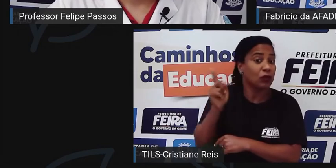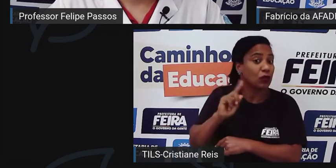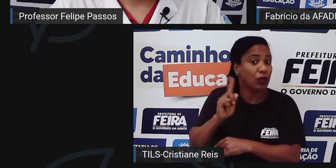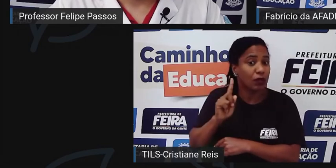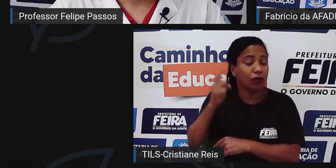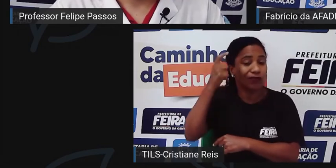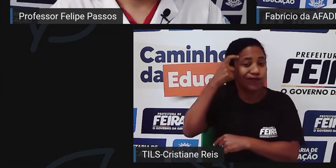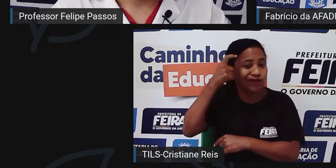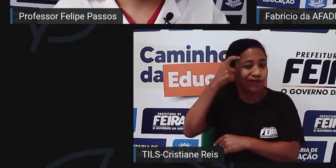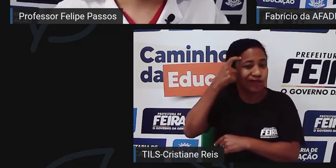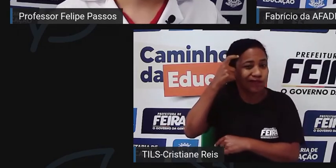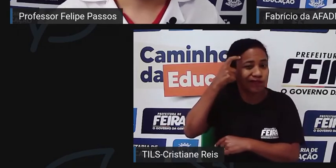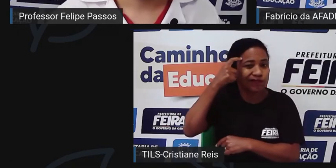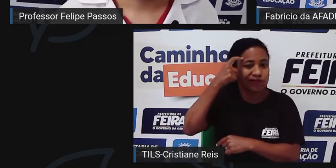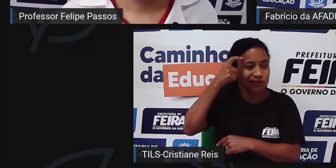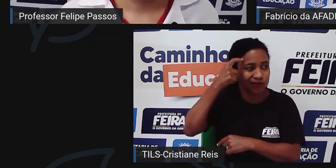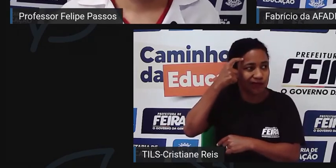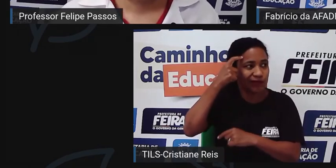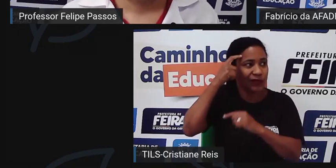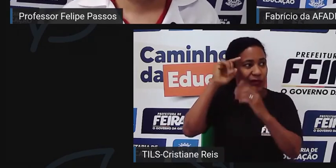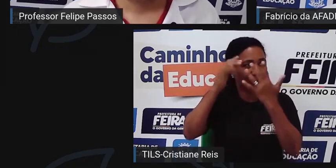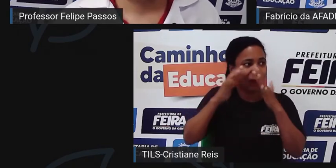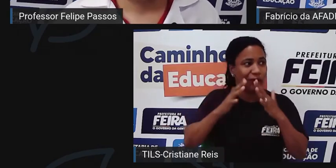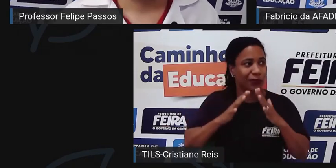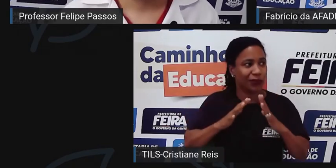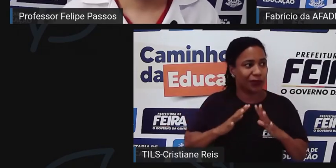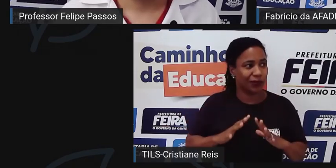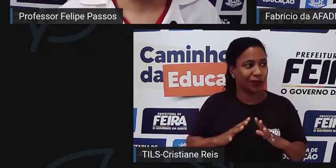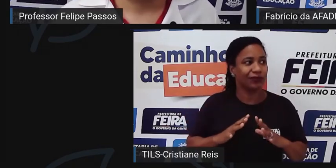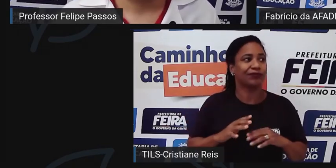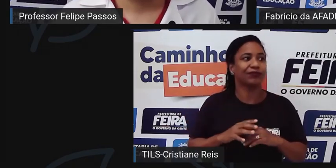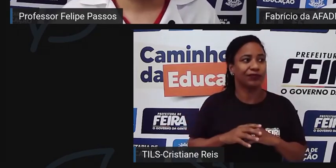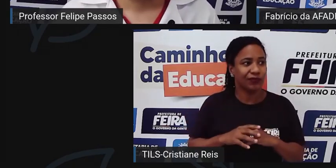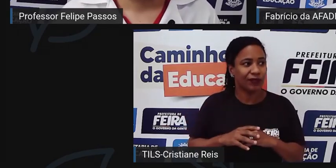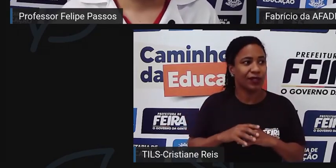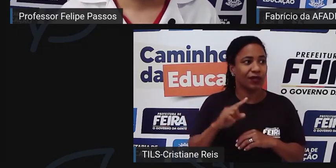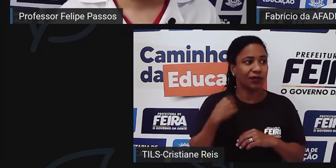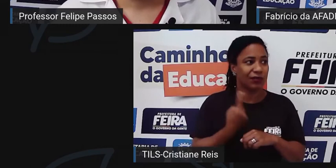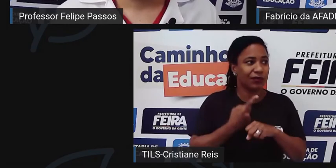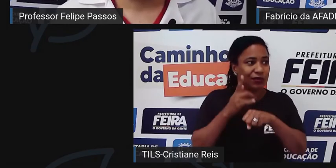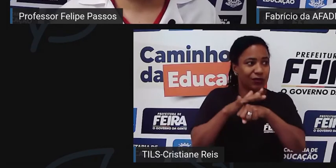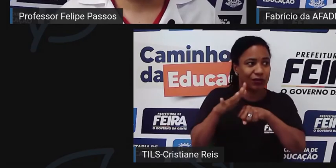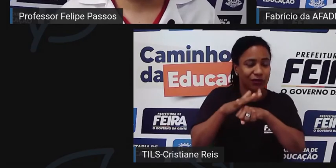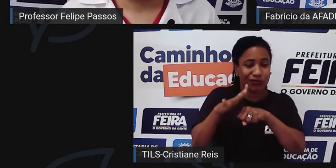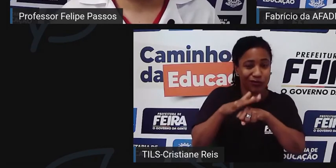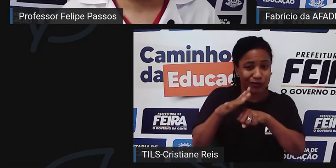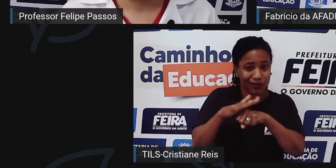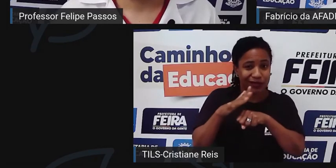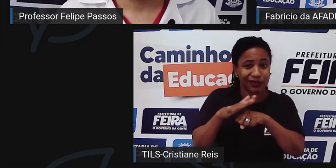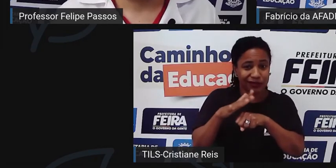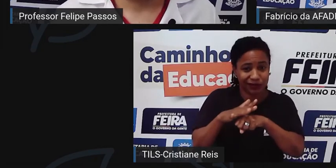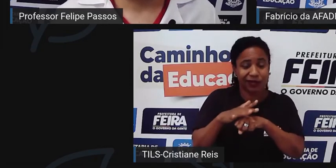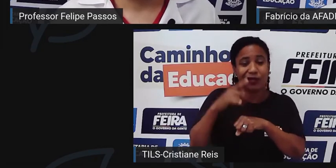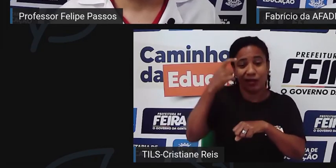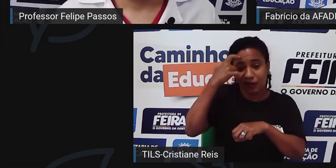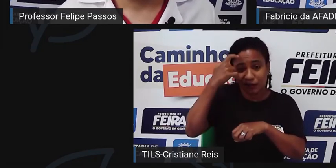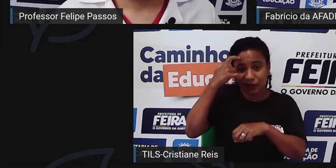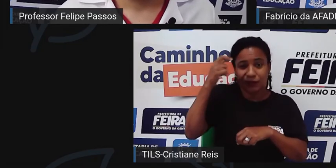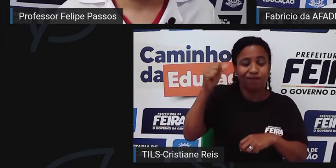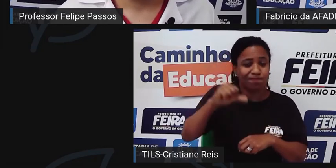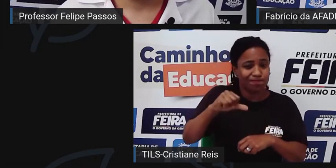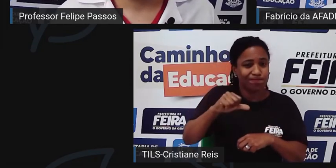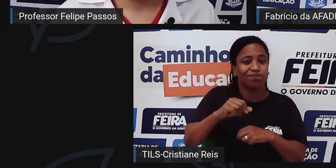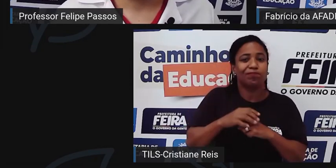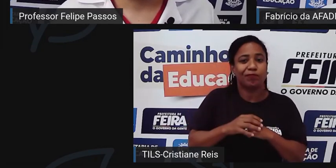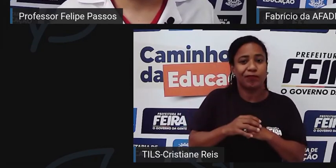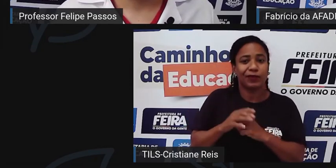a nossa classe, as pessoas que têm doença fosiforme. E dê o apoio, insista para que